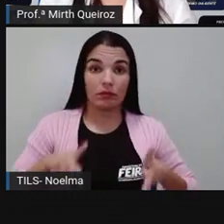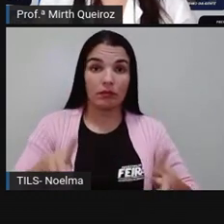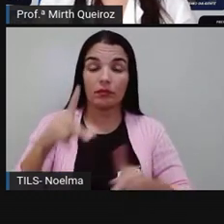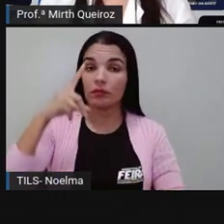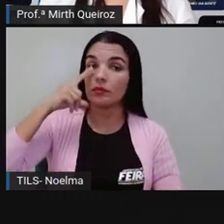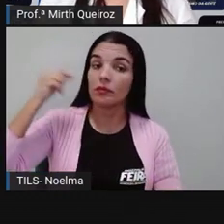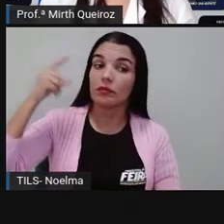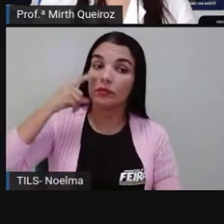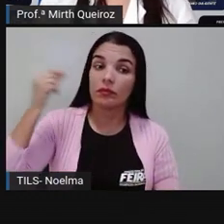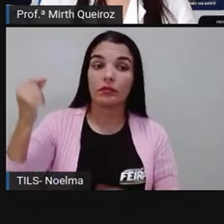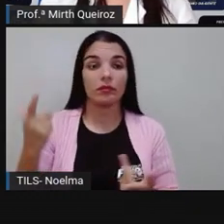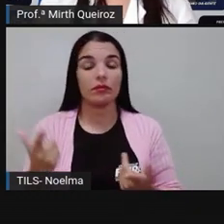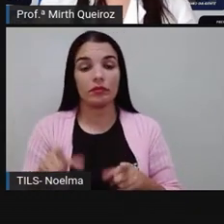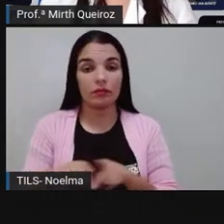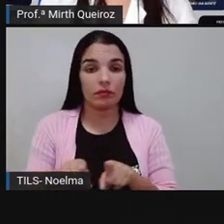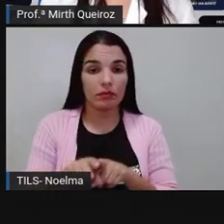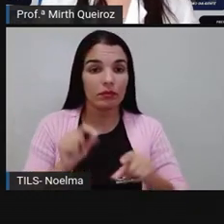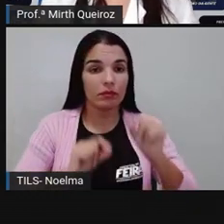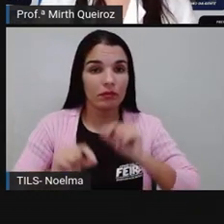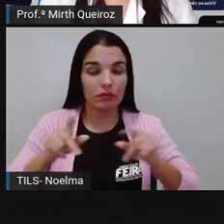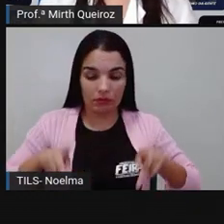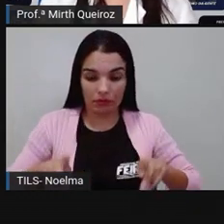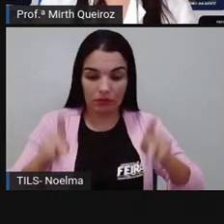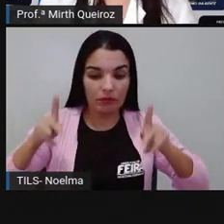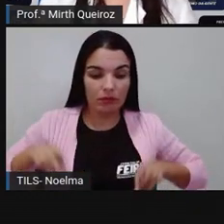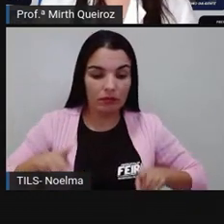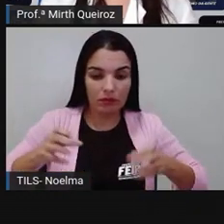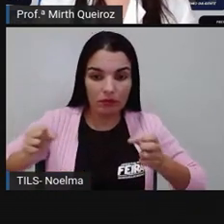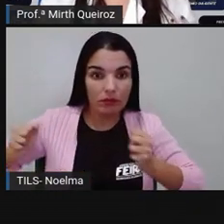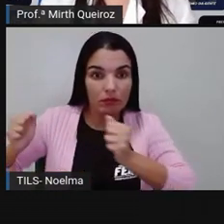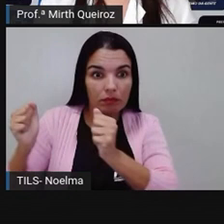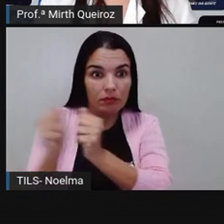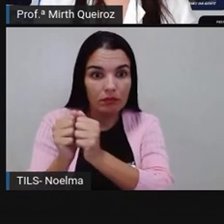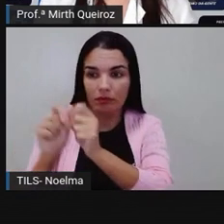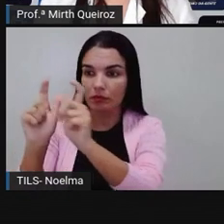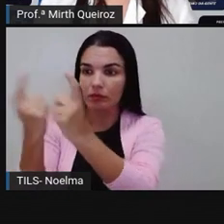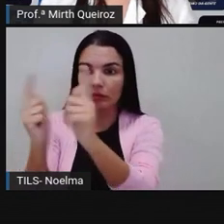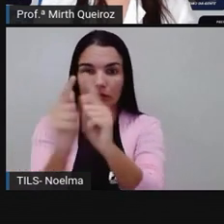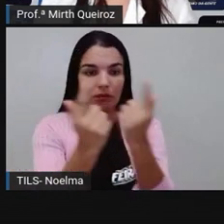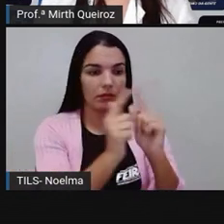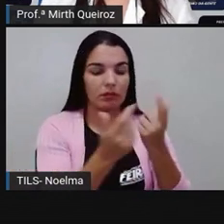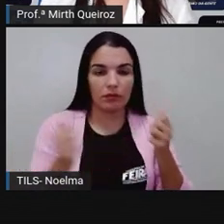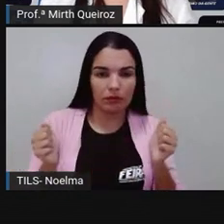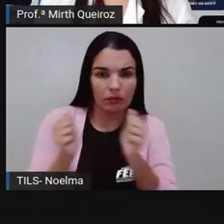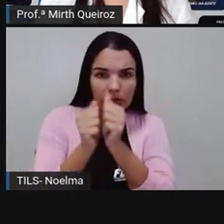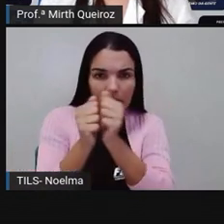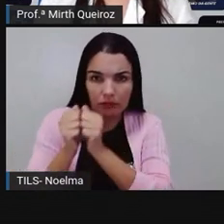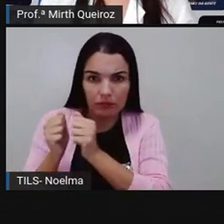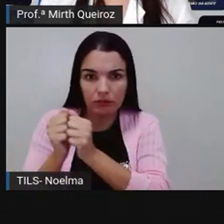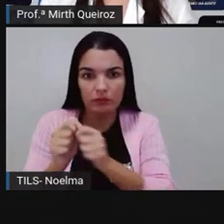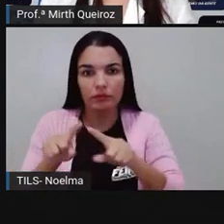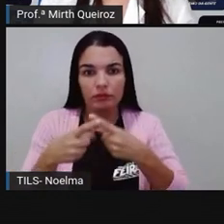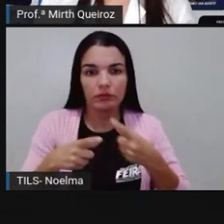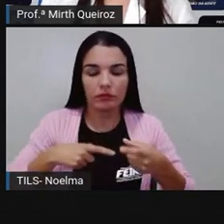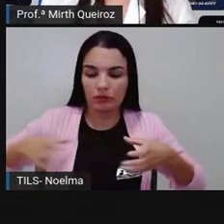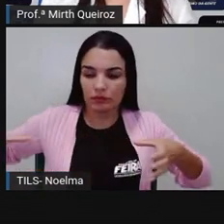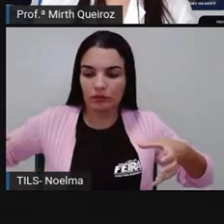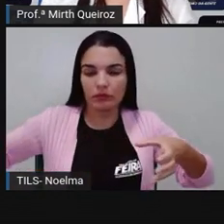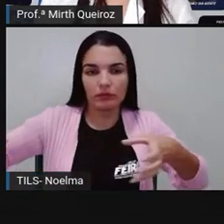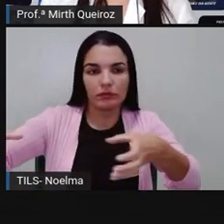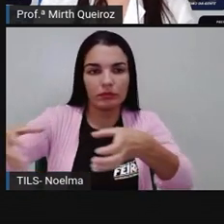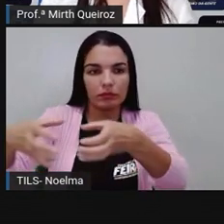gatos, né? E essas populações, quando elas se juntam, quando nós temos ali várias populações, nós vamos formar uma